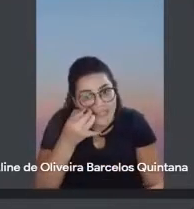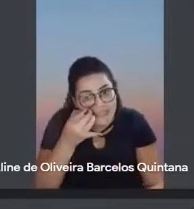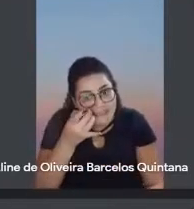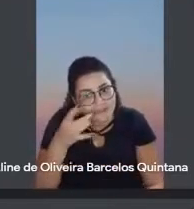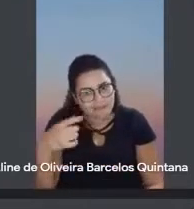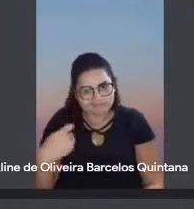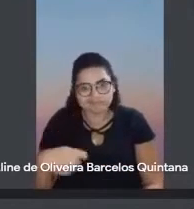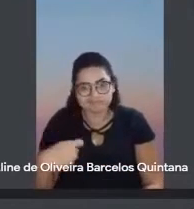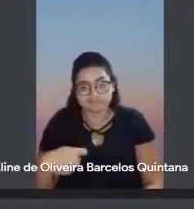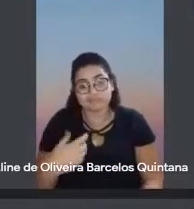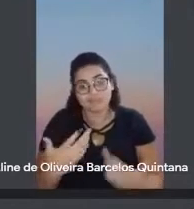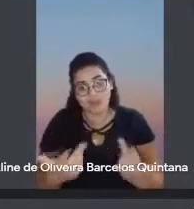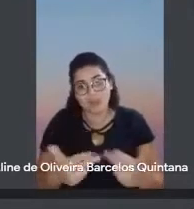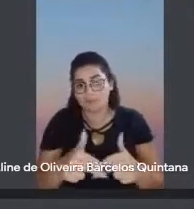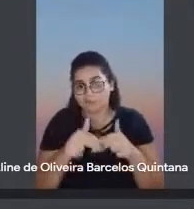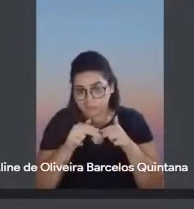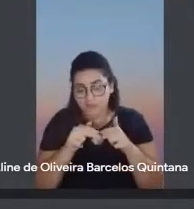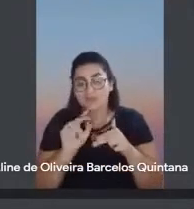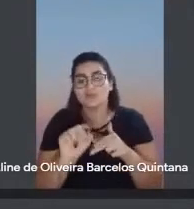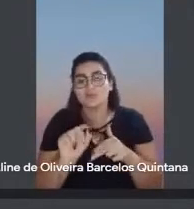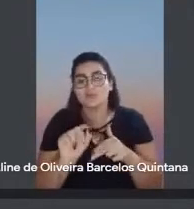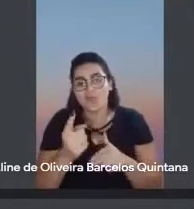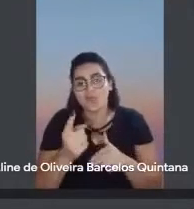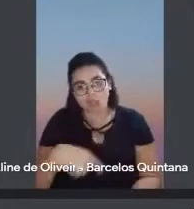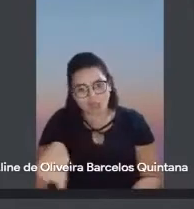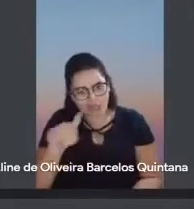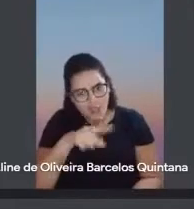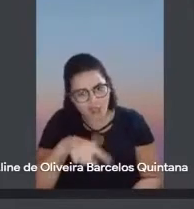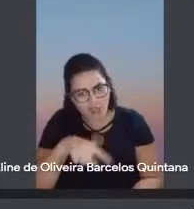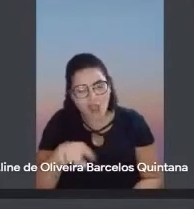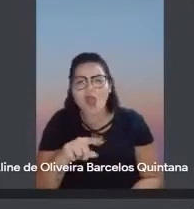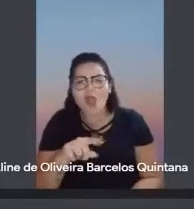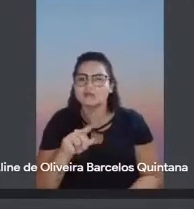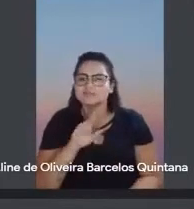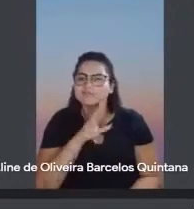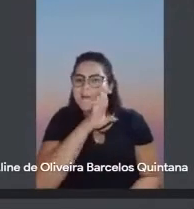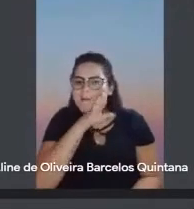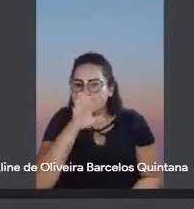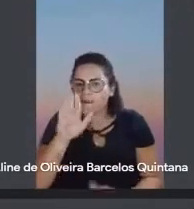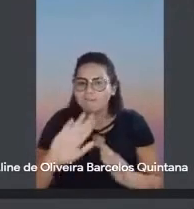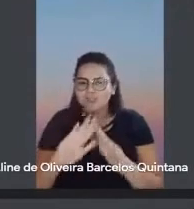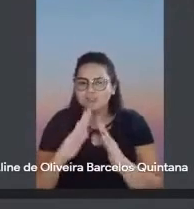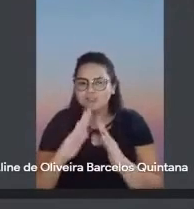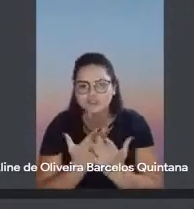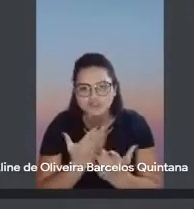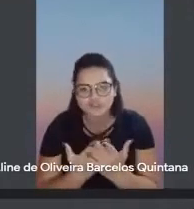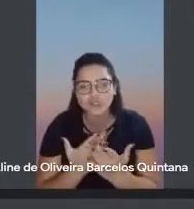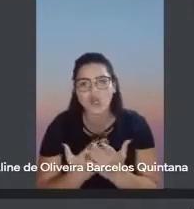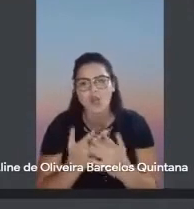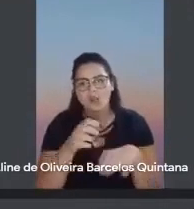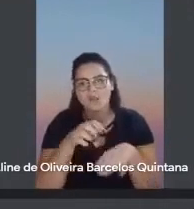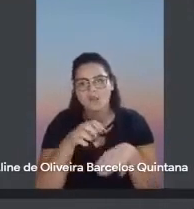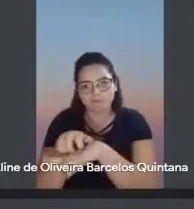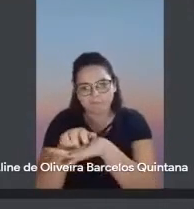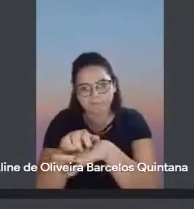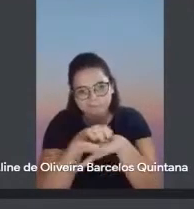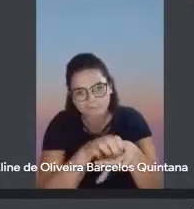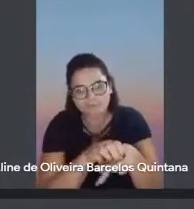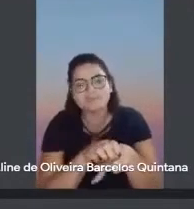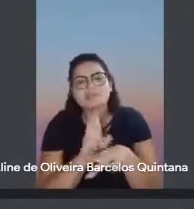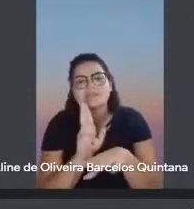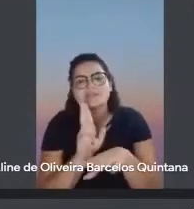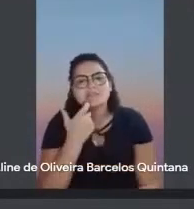né? Então, é projeto que nós viajamos nas escolas e nós levamos, nós vamos geralmente, assim, numa sexta-feira.